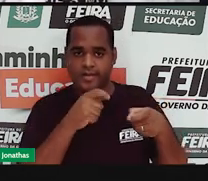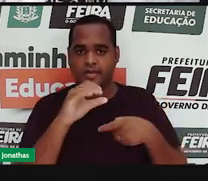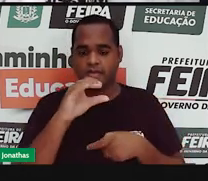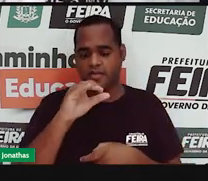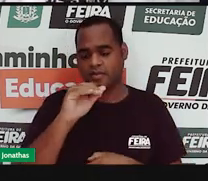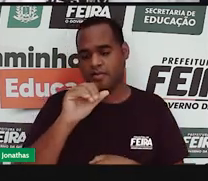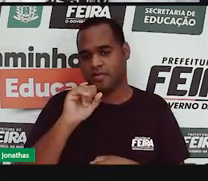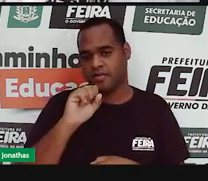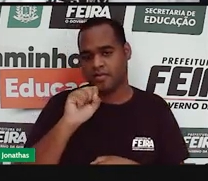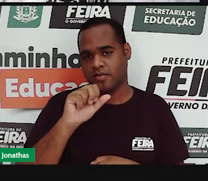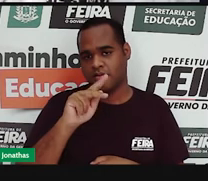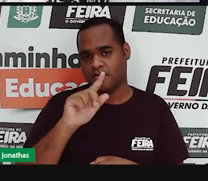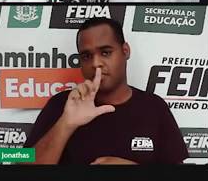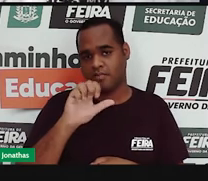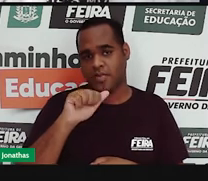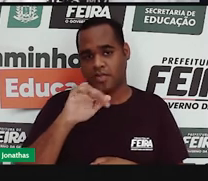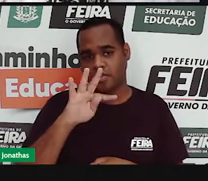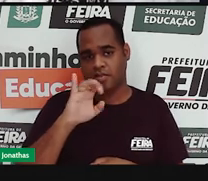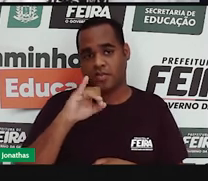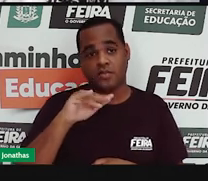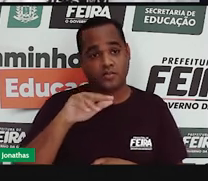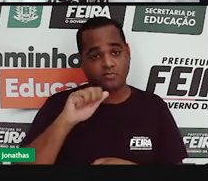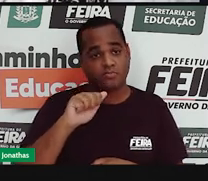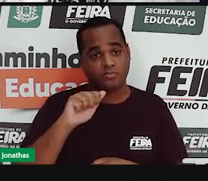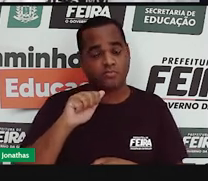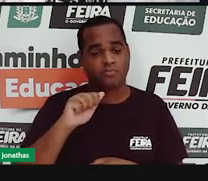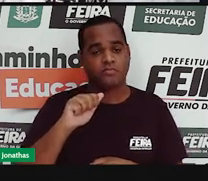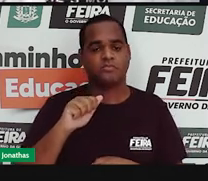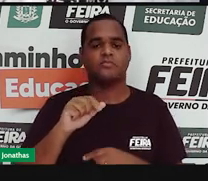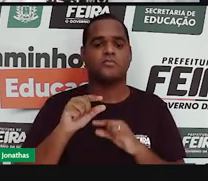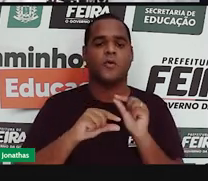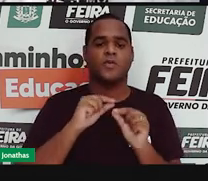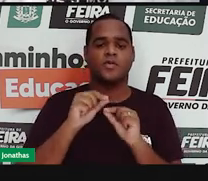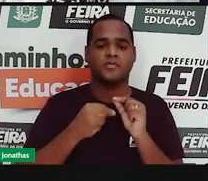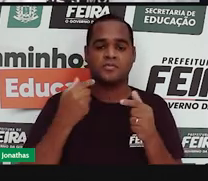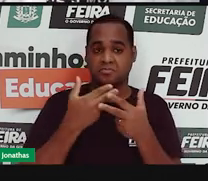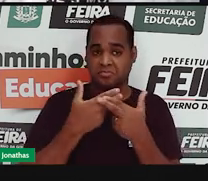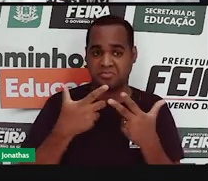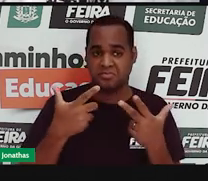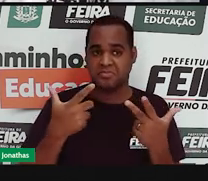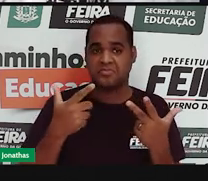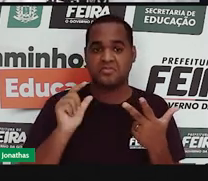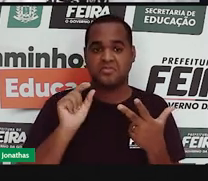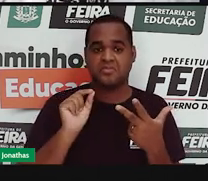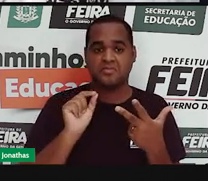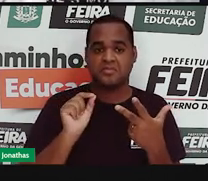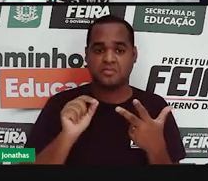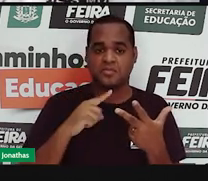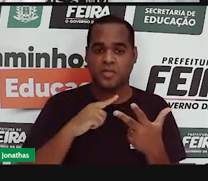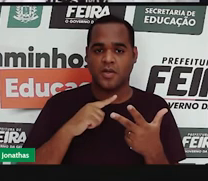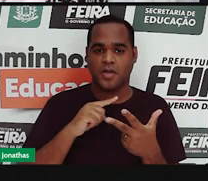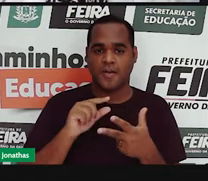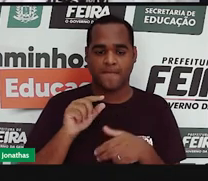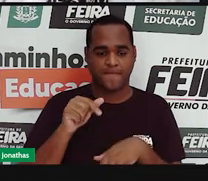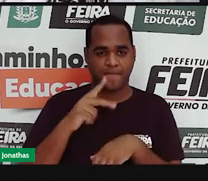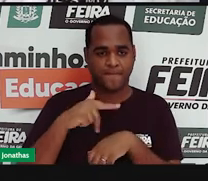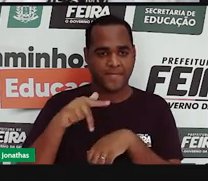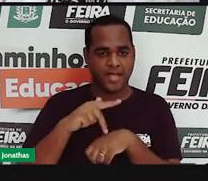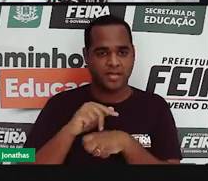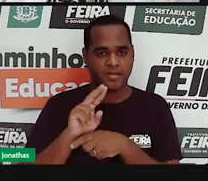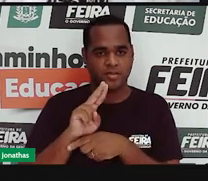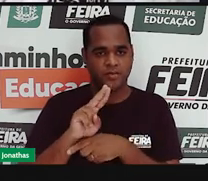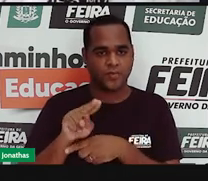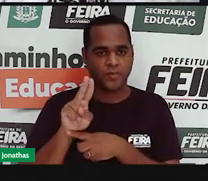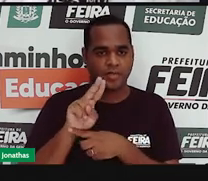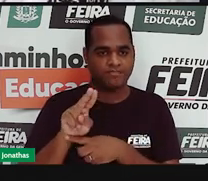Cisplatina, que basicamente, quando o Uruguai, é essa nação que hoje existe, o